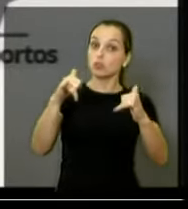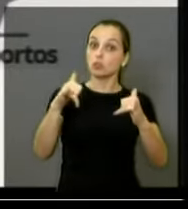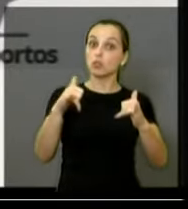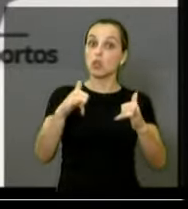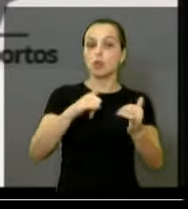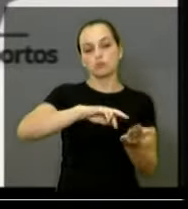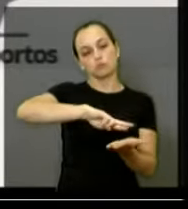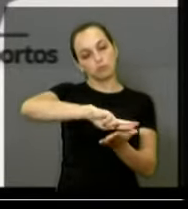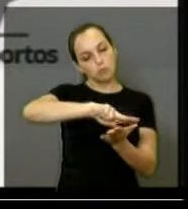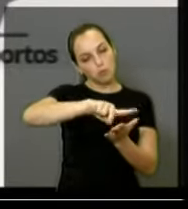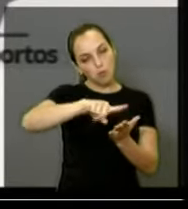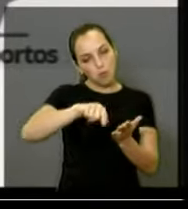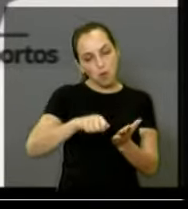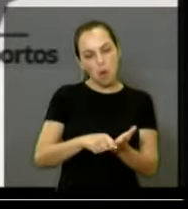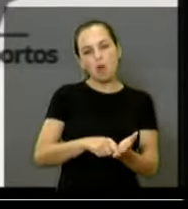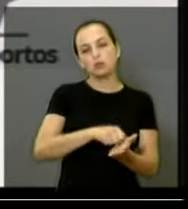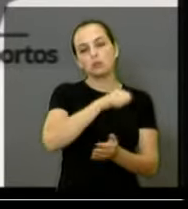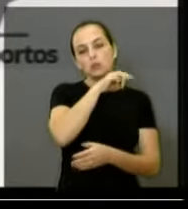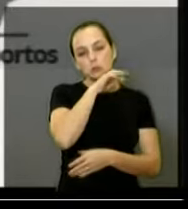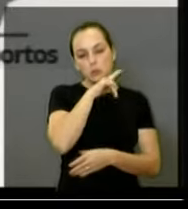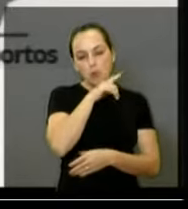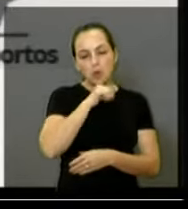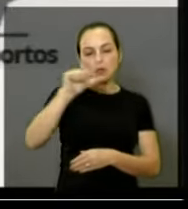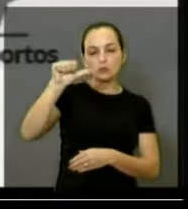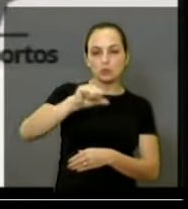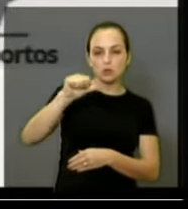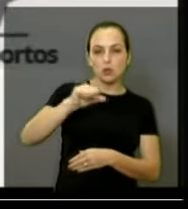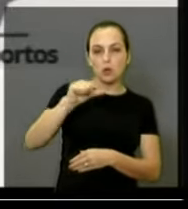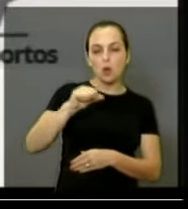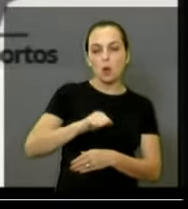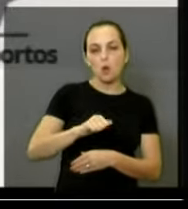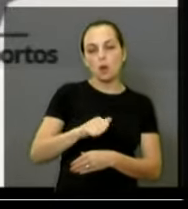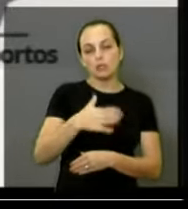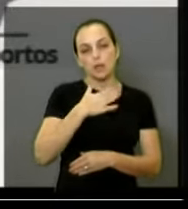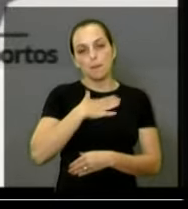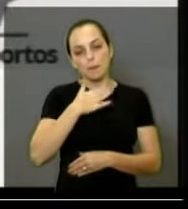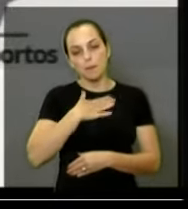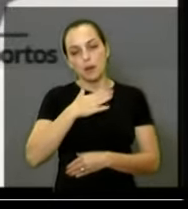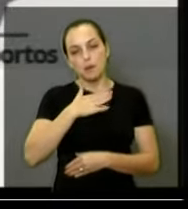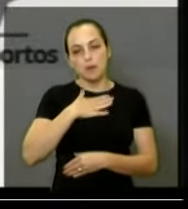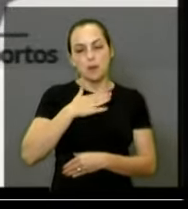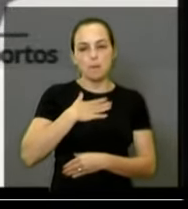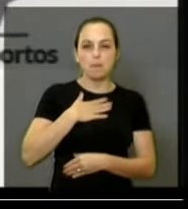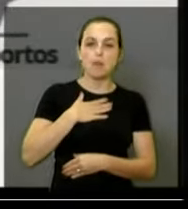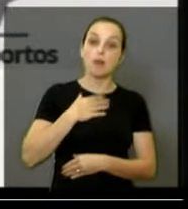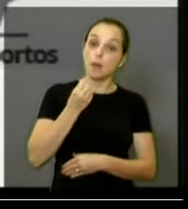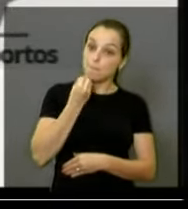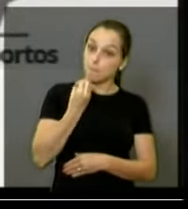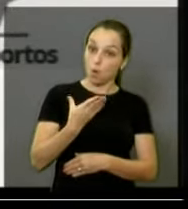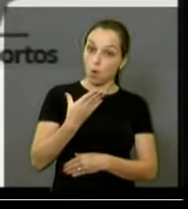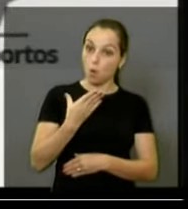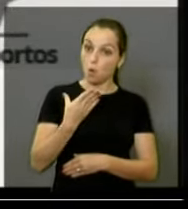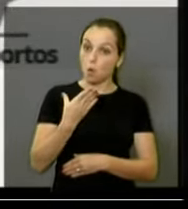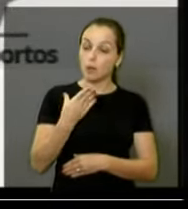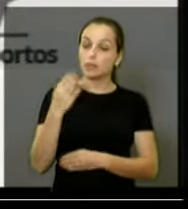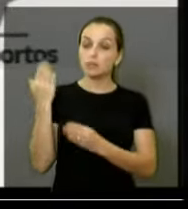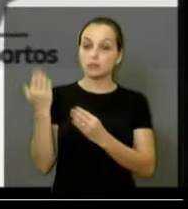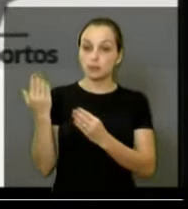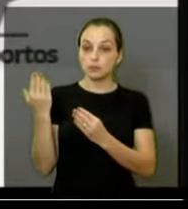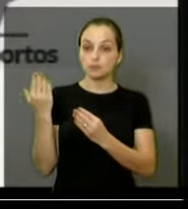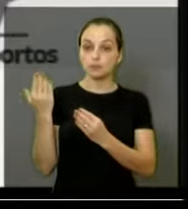tantas notícias ruins, negativas, uma notícia que, no meu ponto de vista, é bastante positiva, que foi